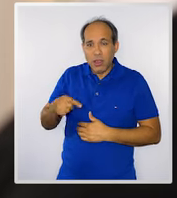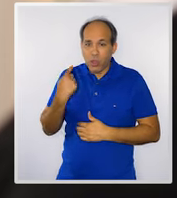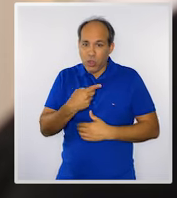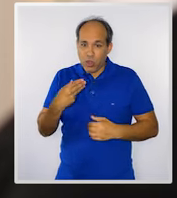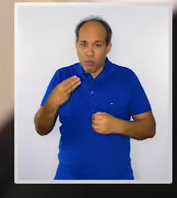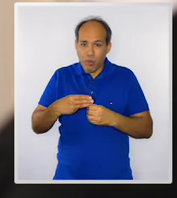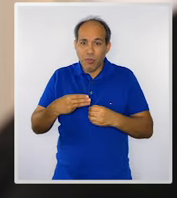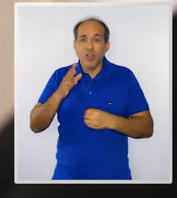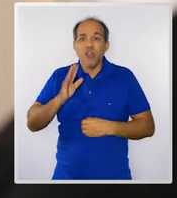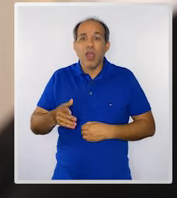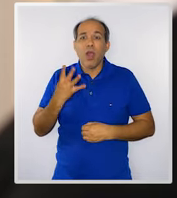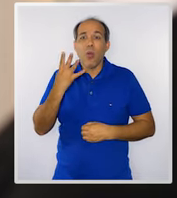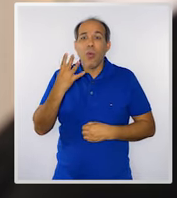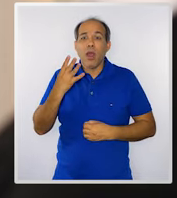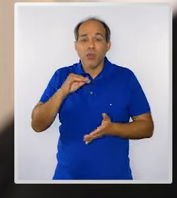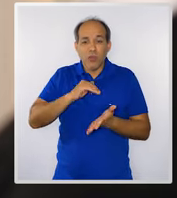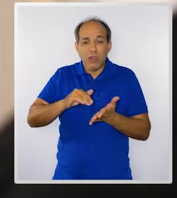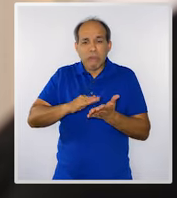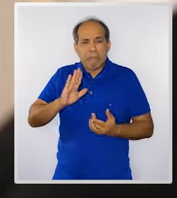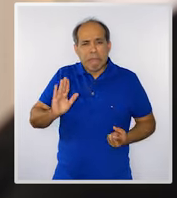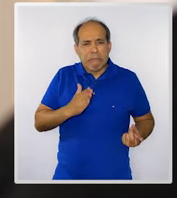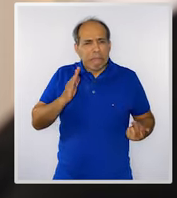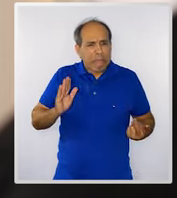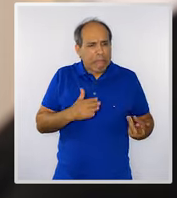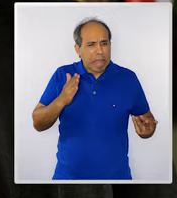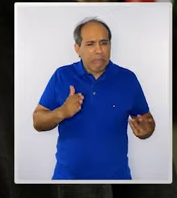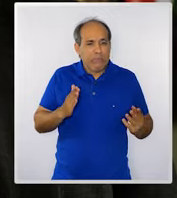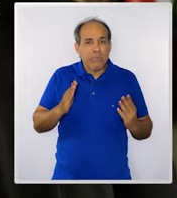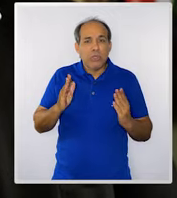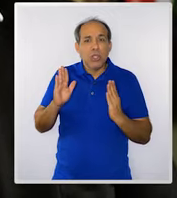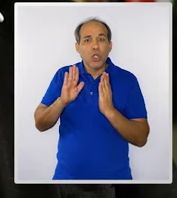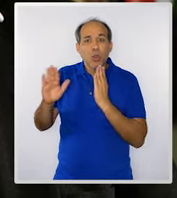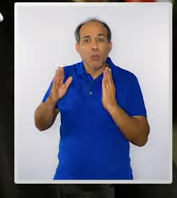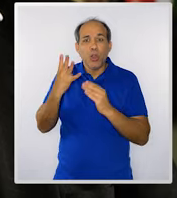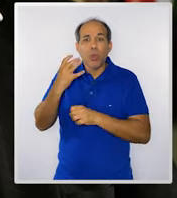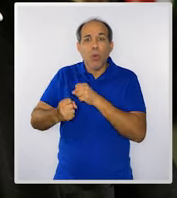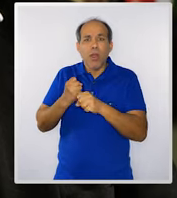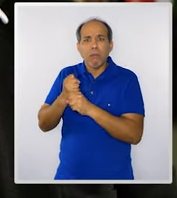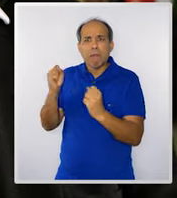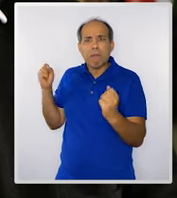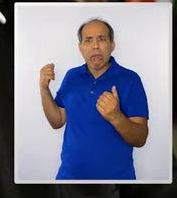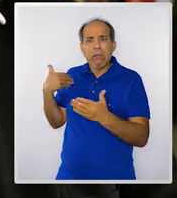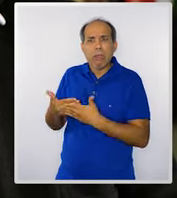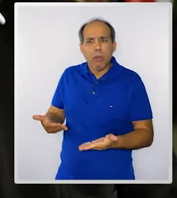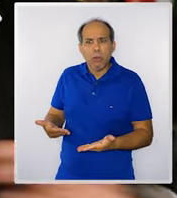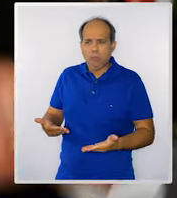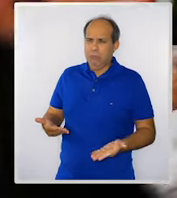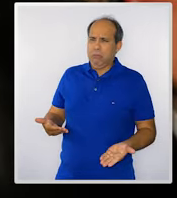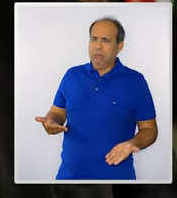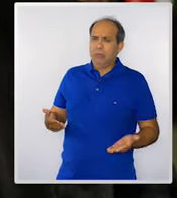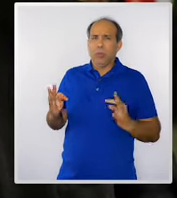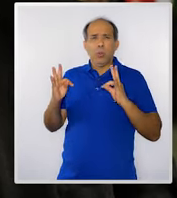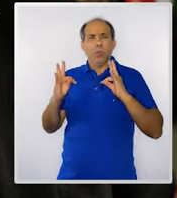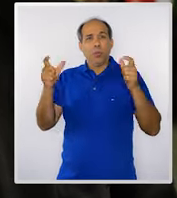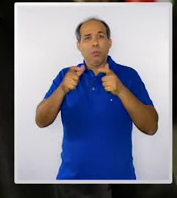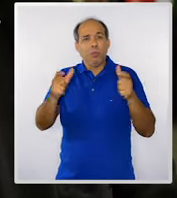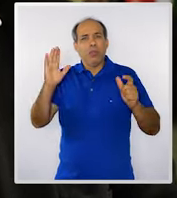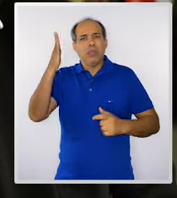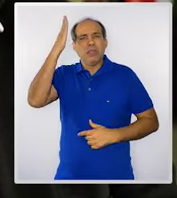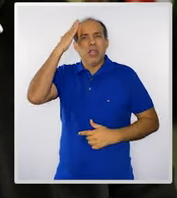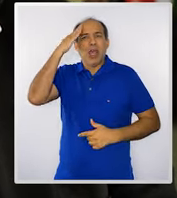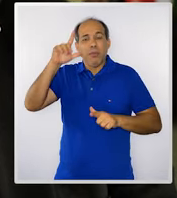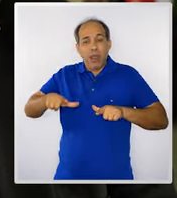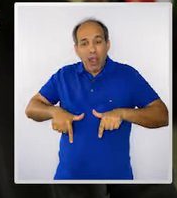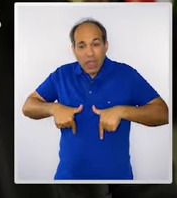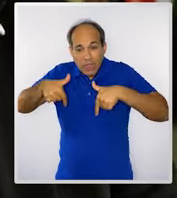tivemos quatro secretários de educação nos últimos quatro anos. Jordi, isso é conhecimento público nacional, que as